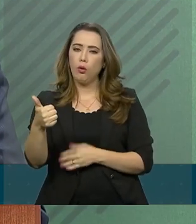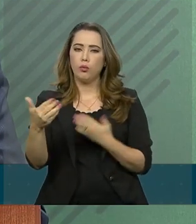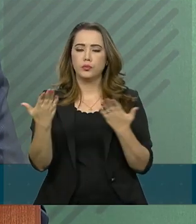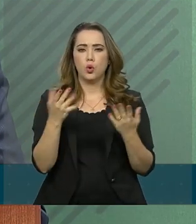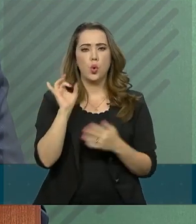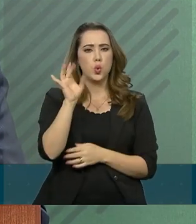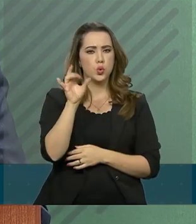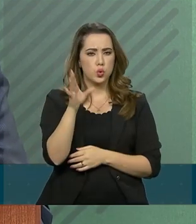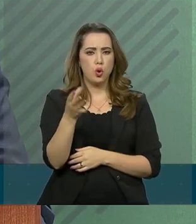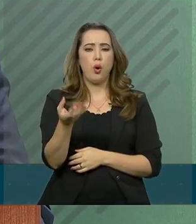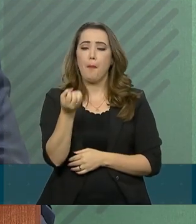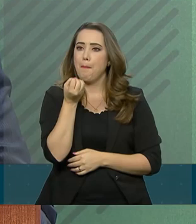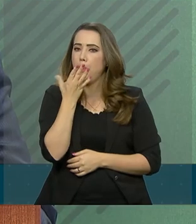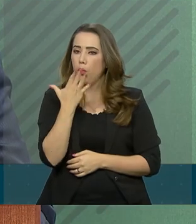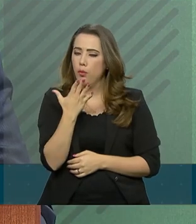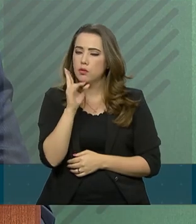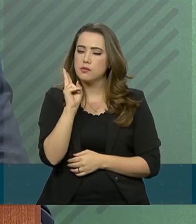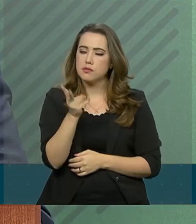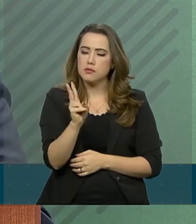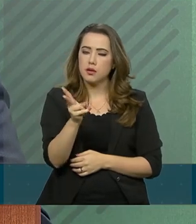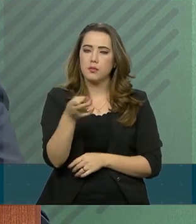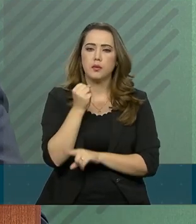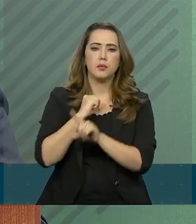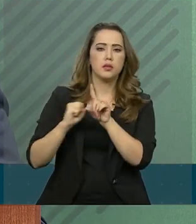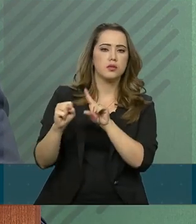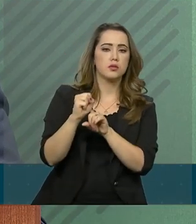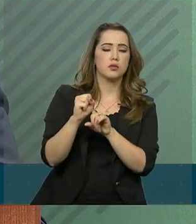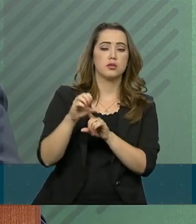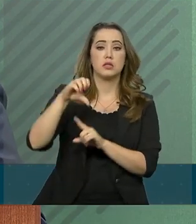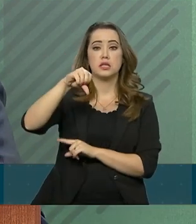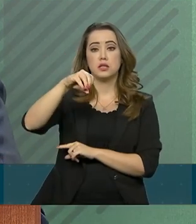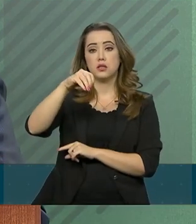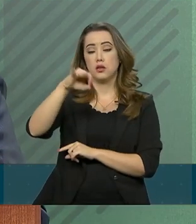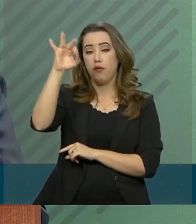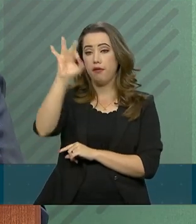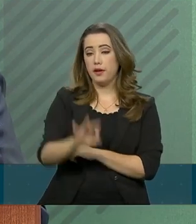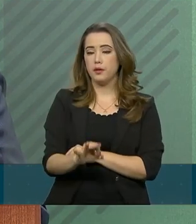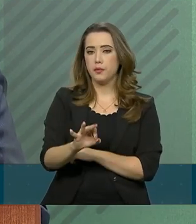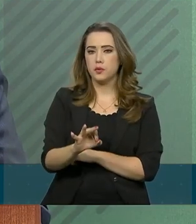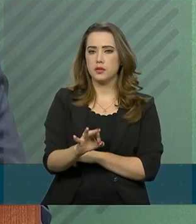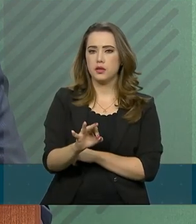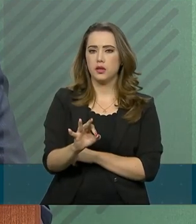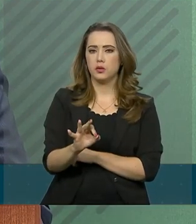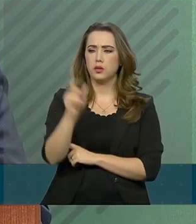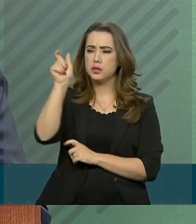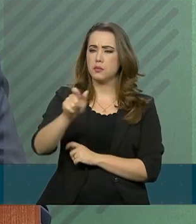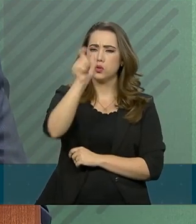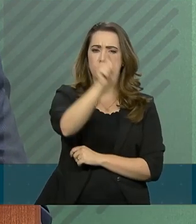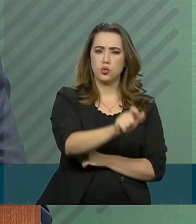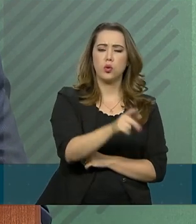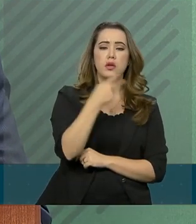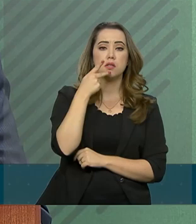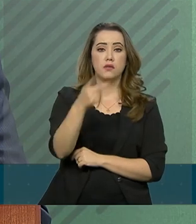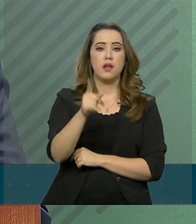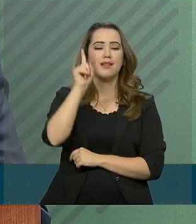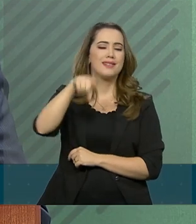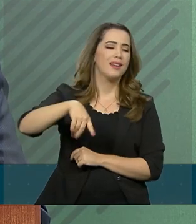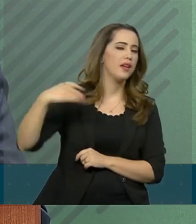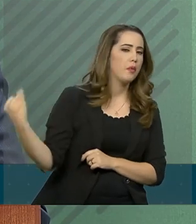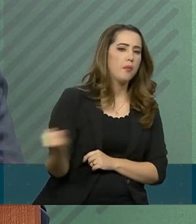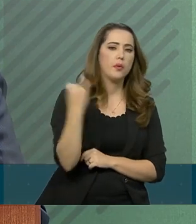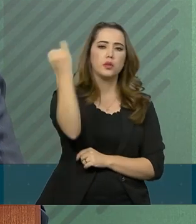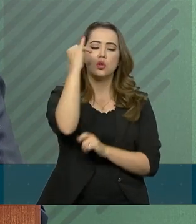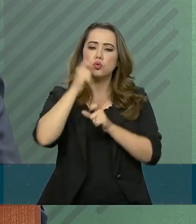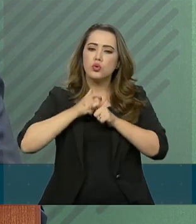benefícios para a sociedade e 90% afirma que é importante